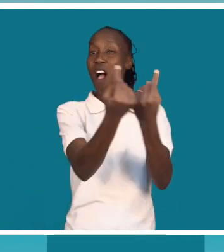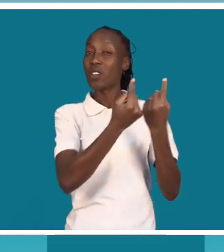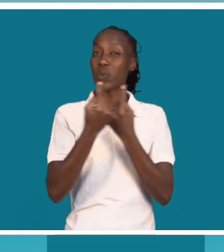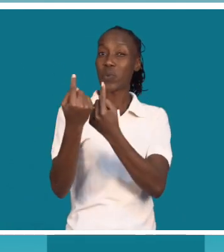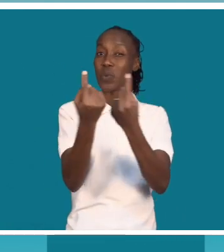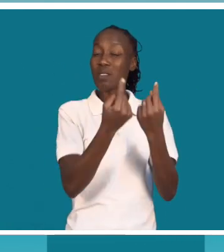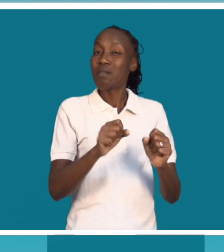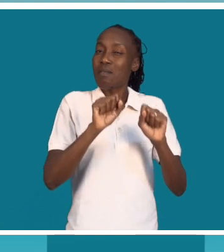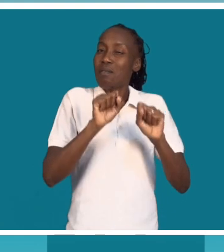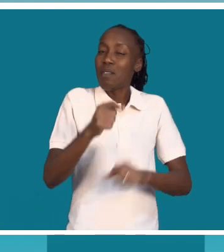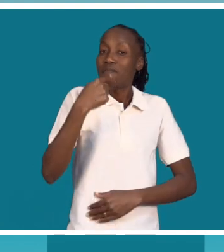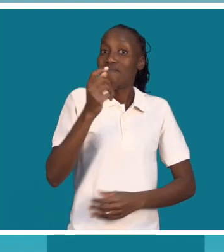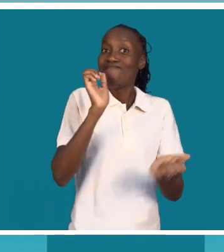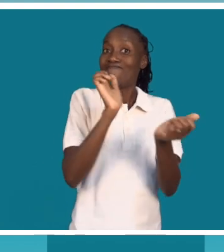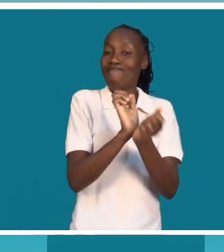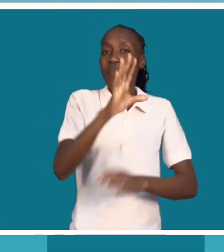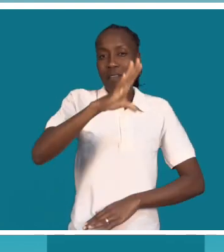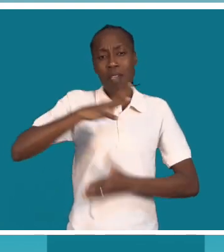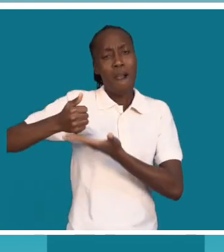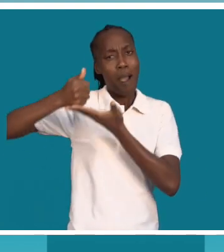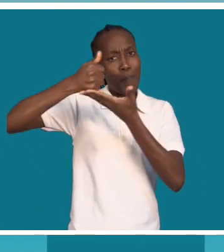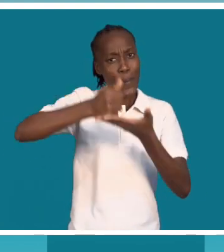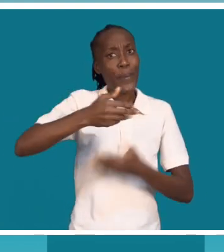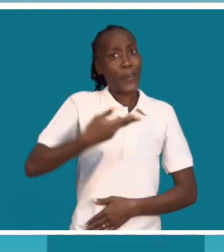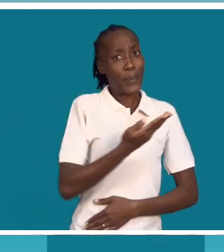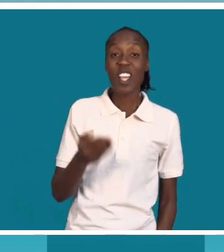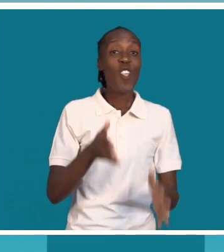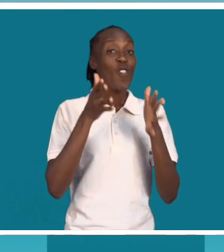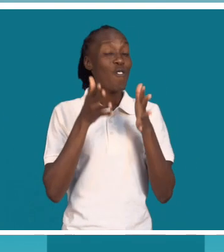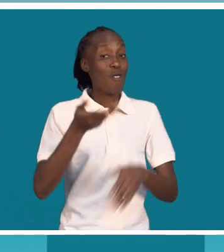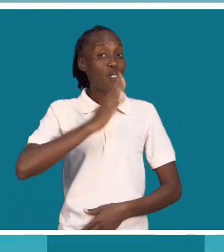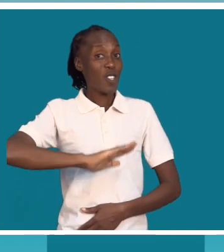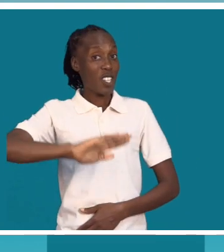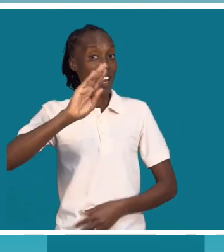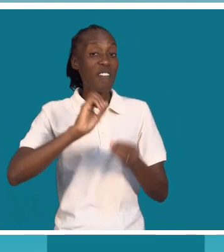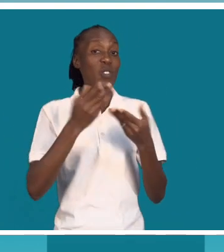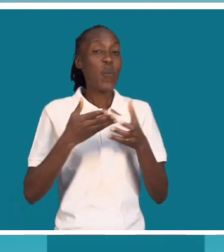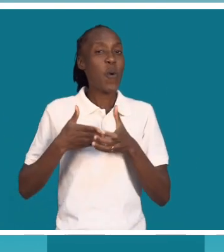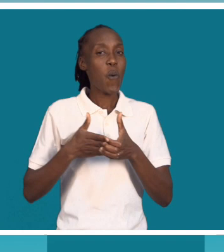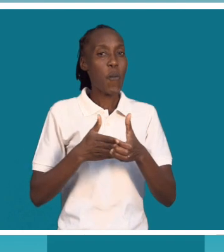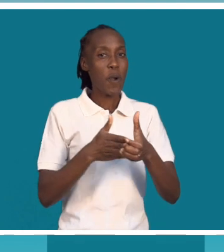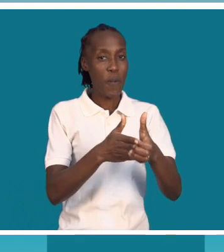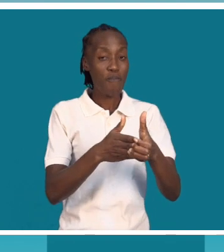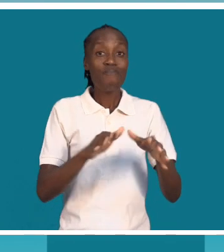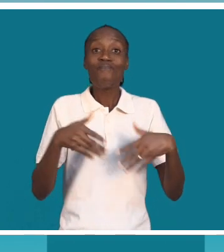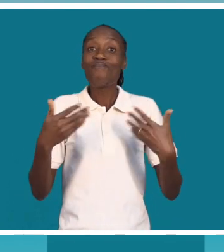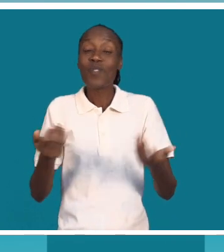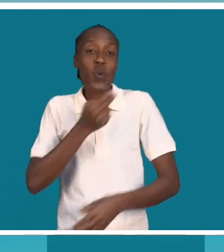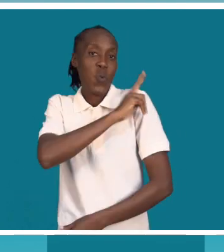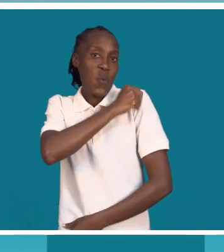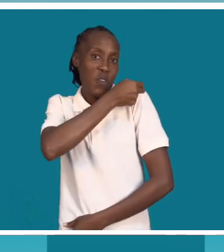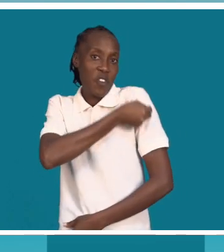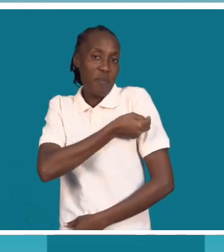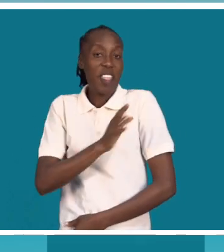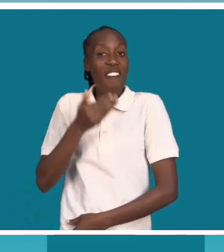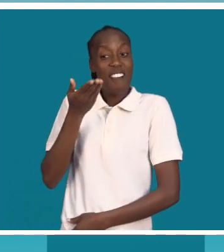penteciária tem prestado assistência aos reclusos. De forma geral, o acompanhamento é feito por